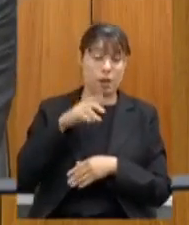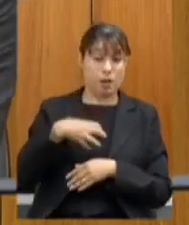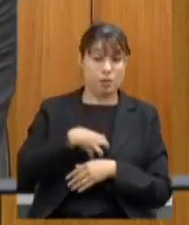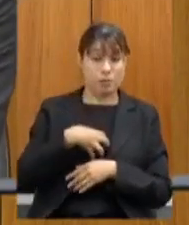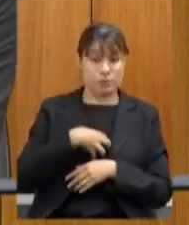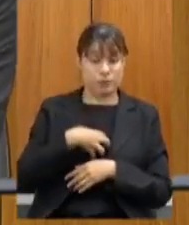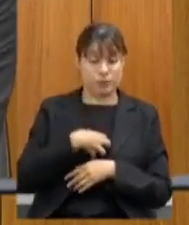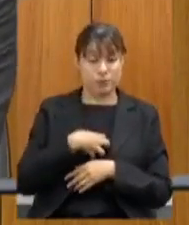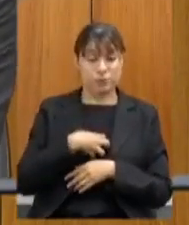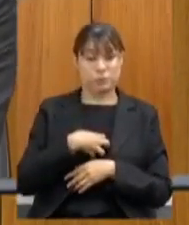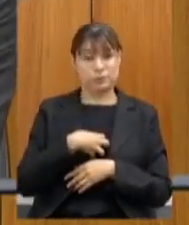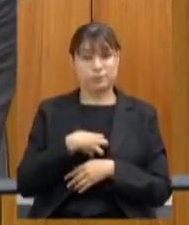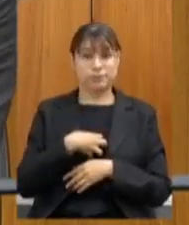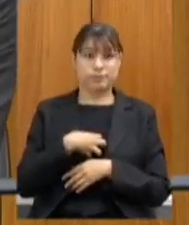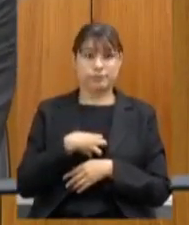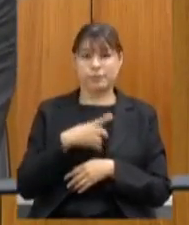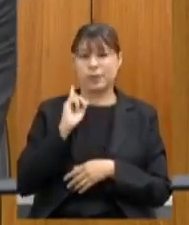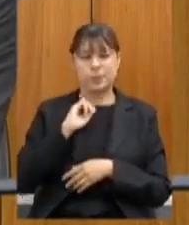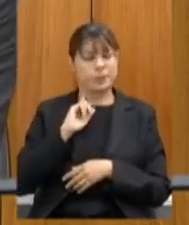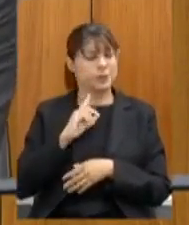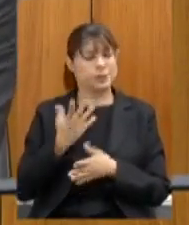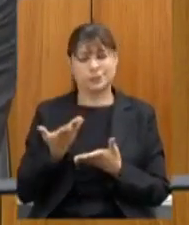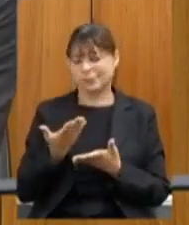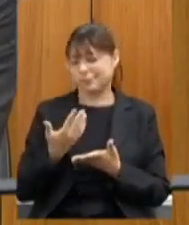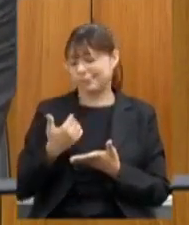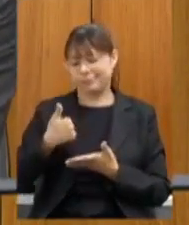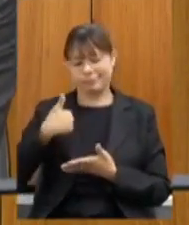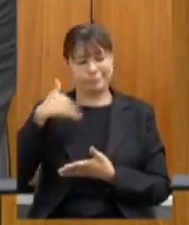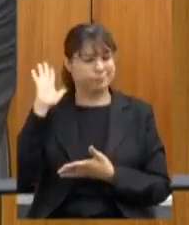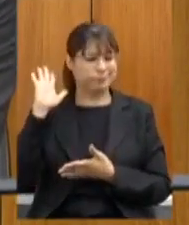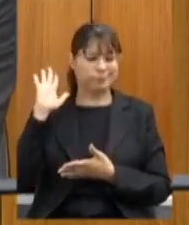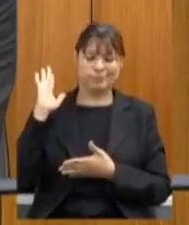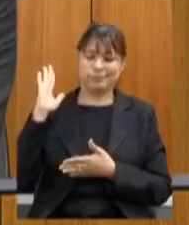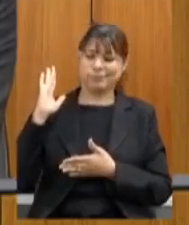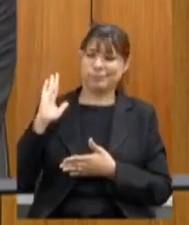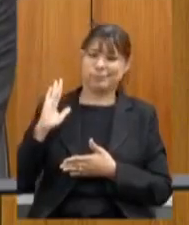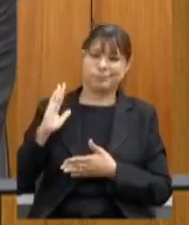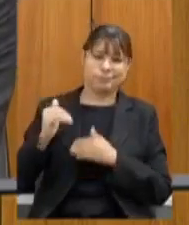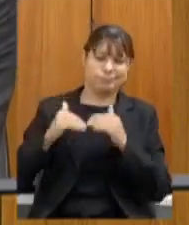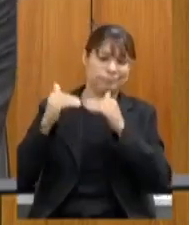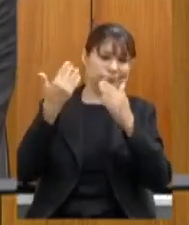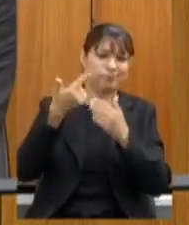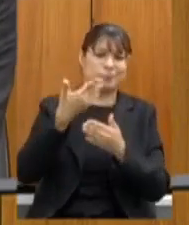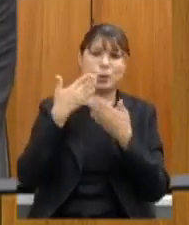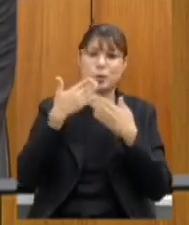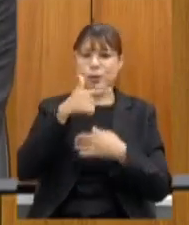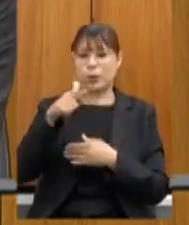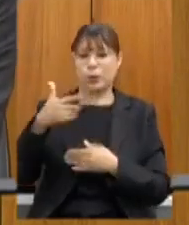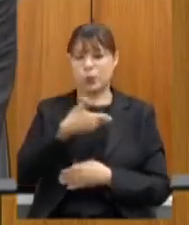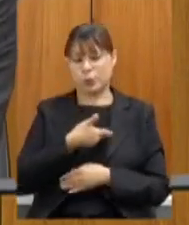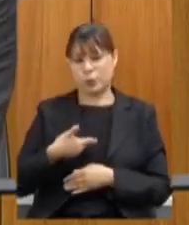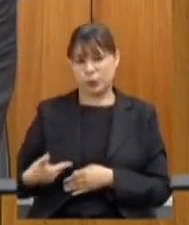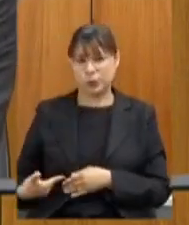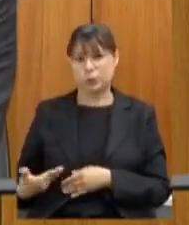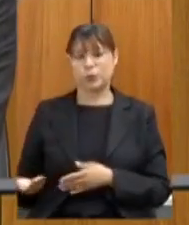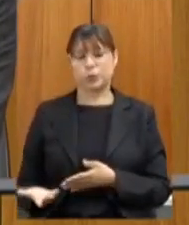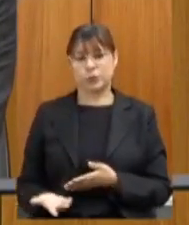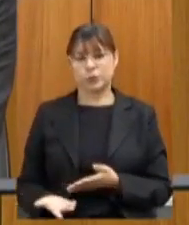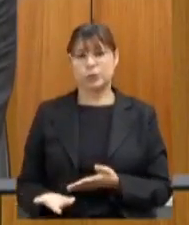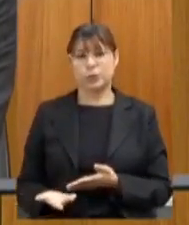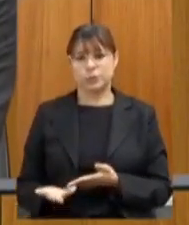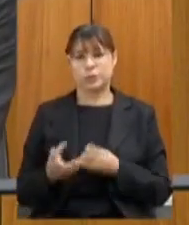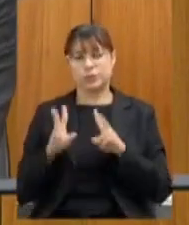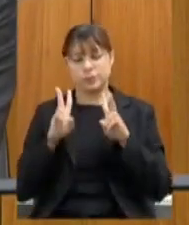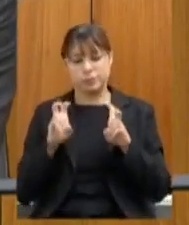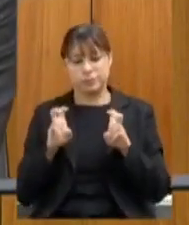feito lá Minas Gerais está mil anos luz à frente de outros governos no tratamento no que